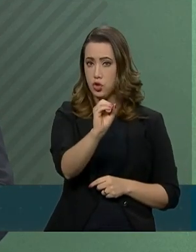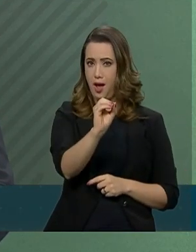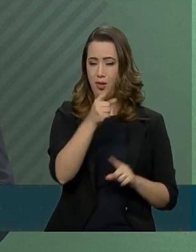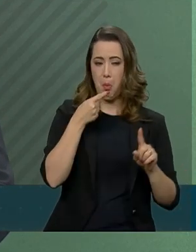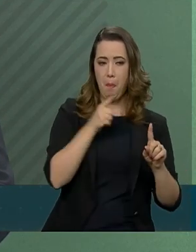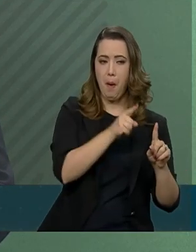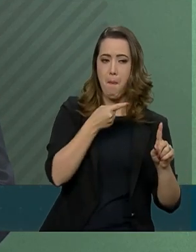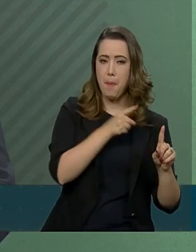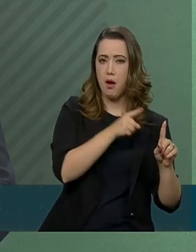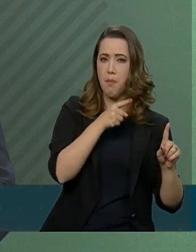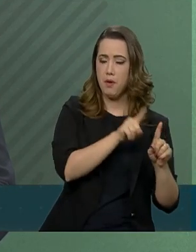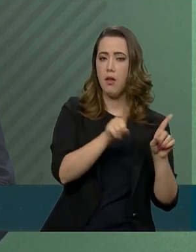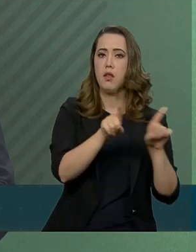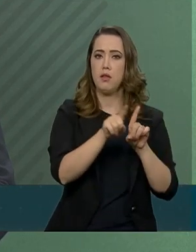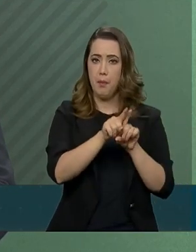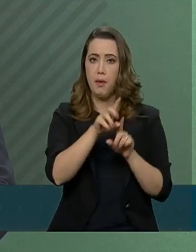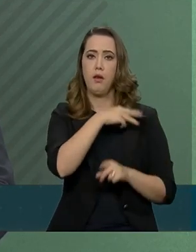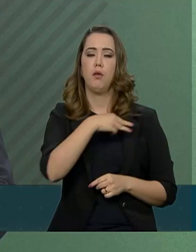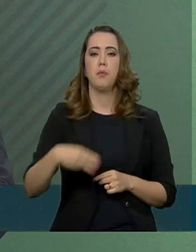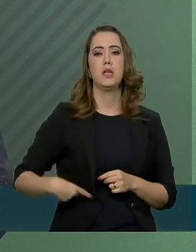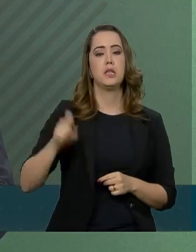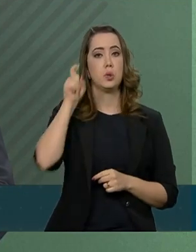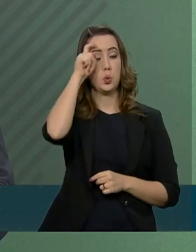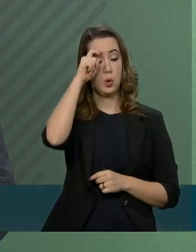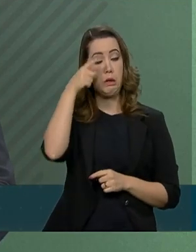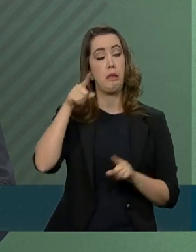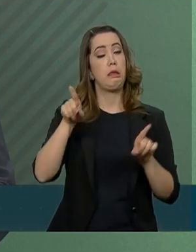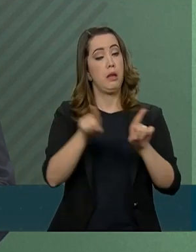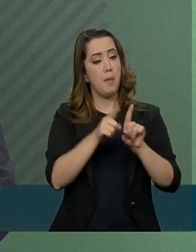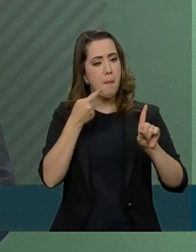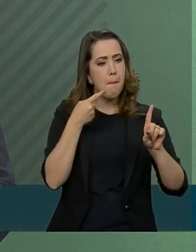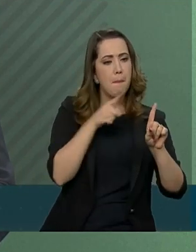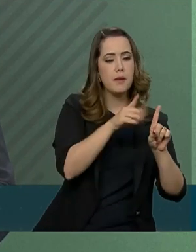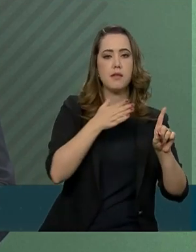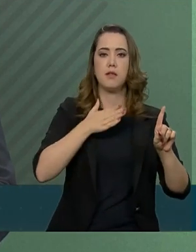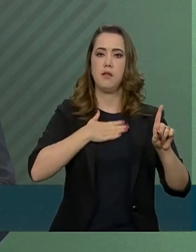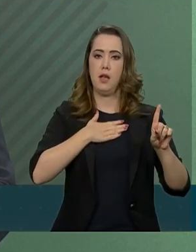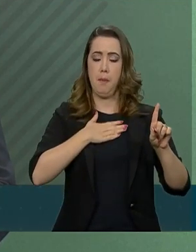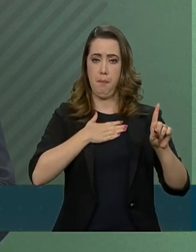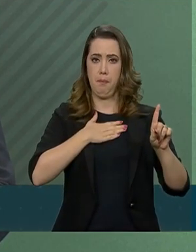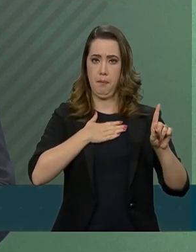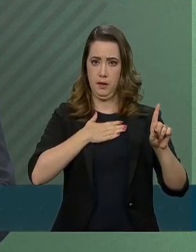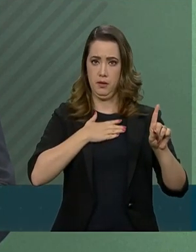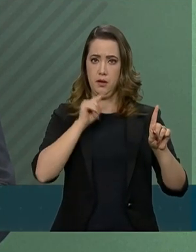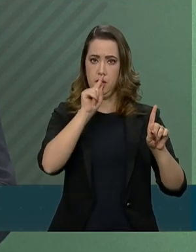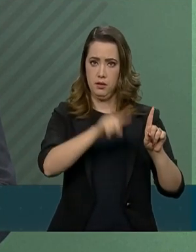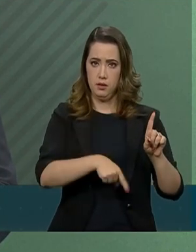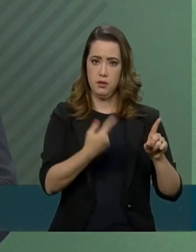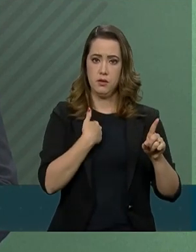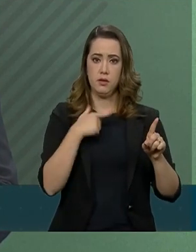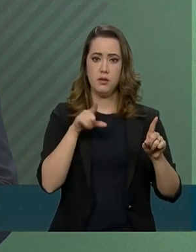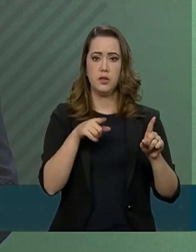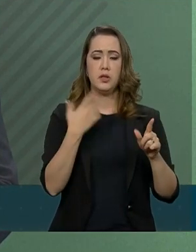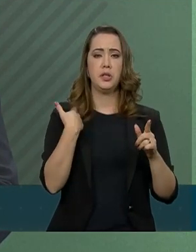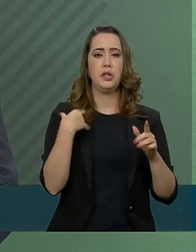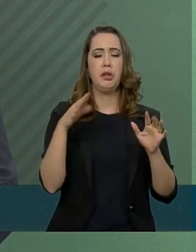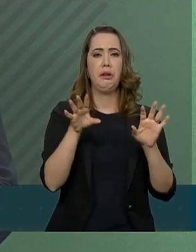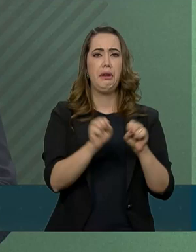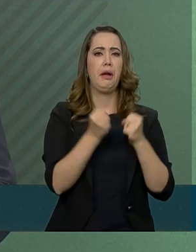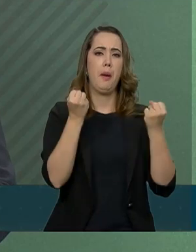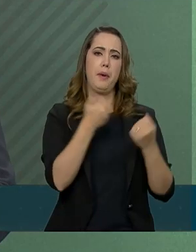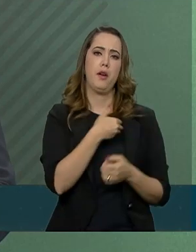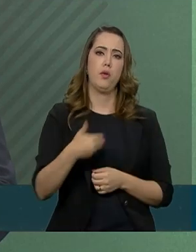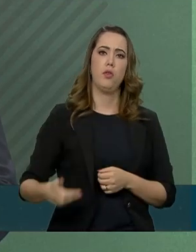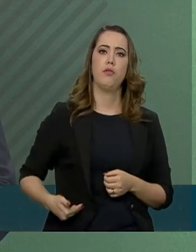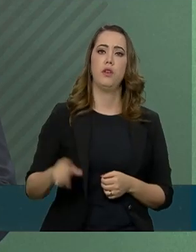tentar desqualificar e desgastar o governo, fecha aspas. Essa é a posição do presidente em relação a tudo isso